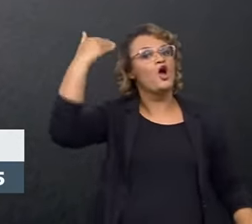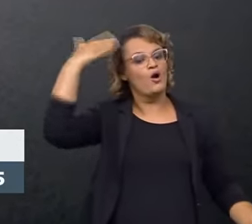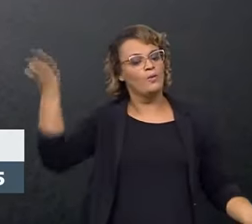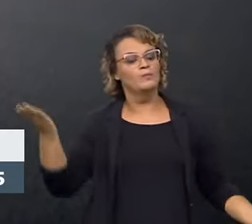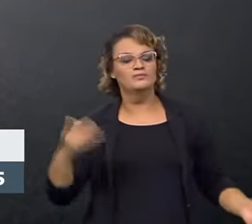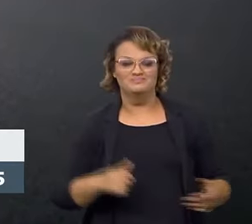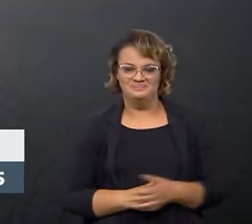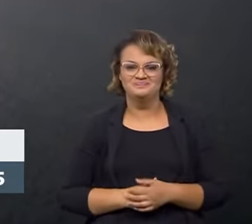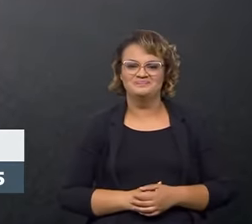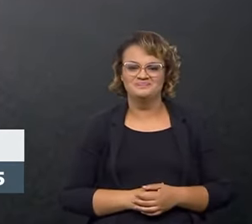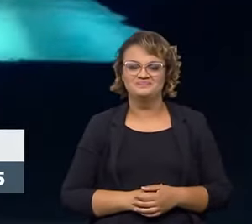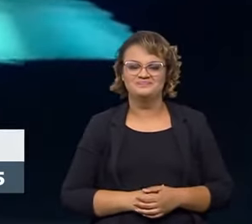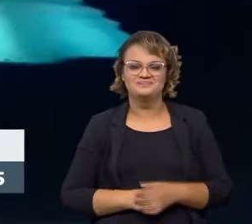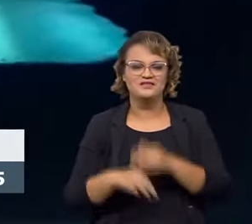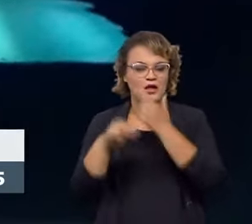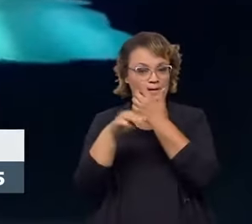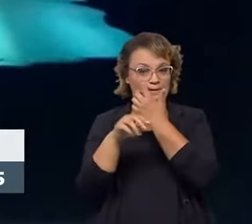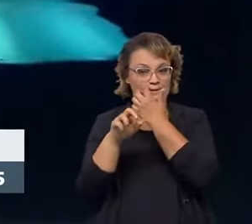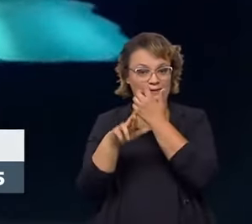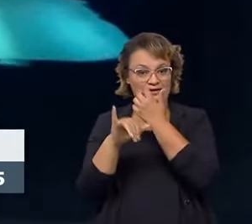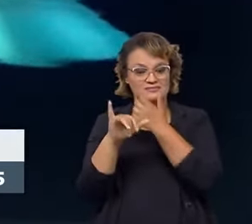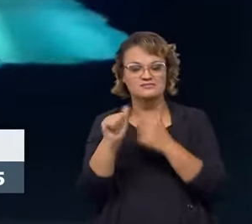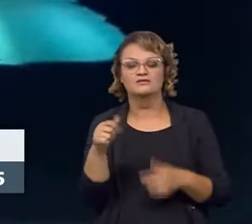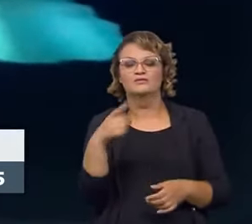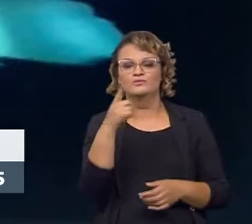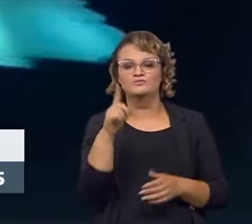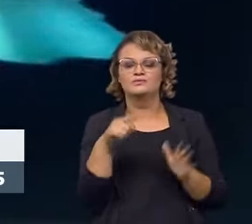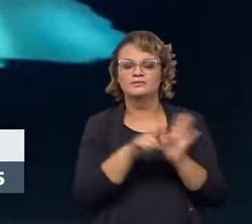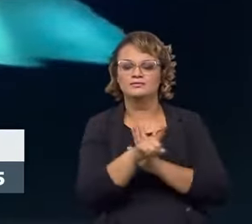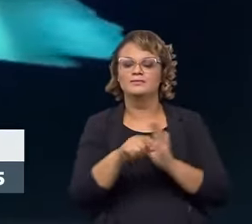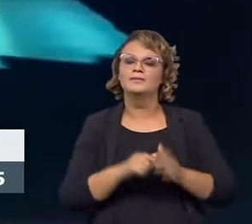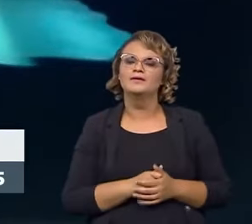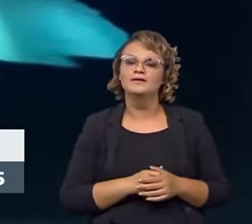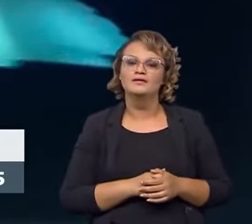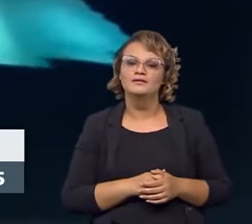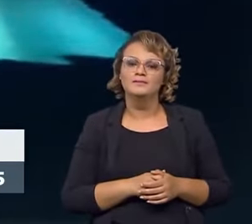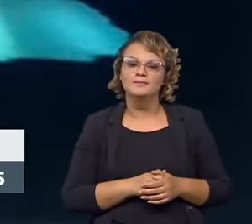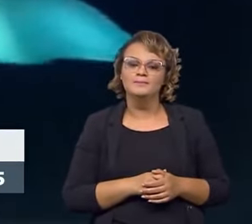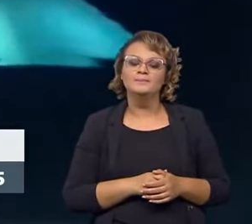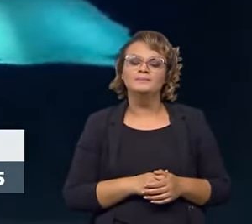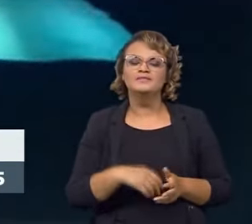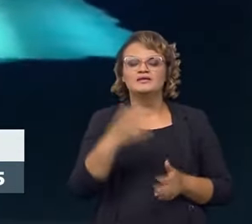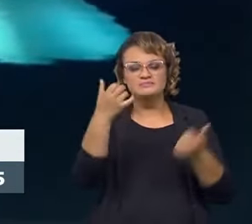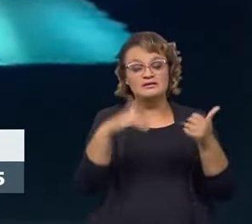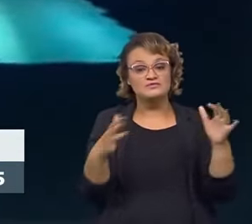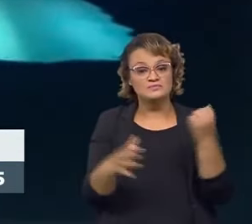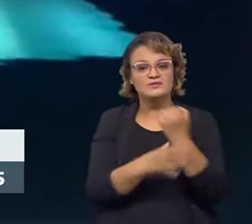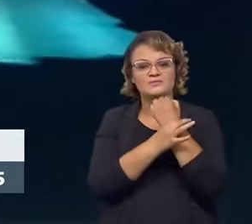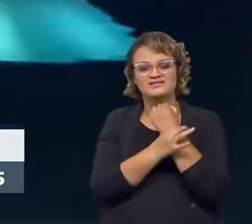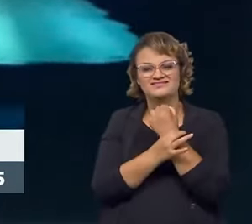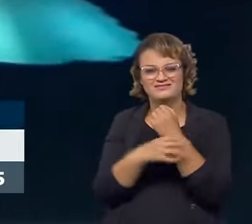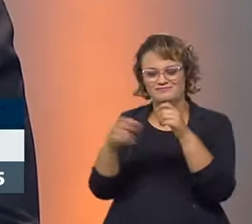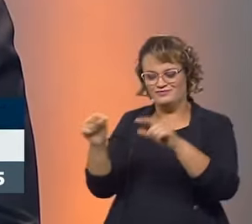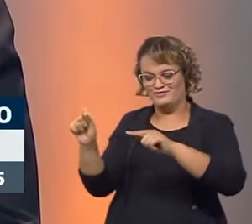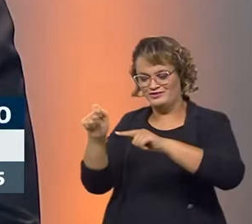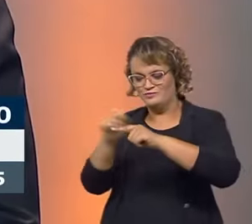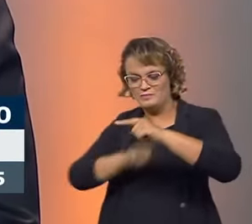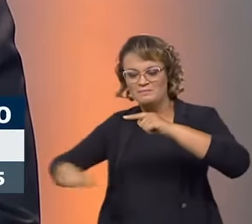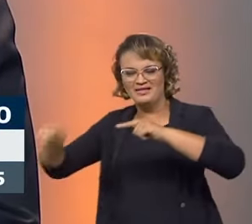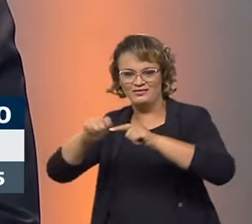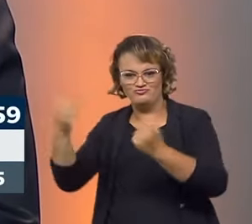E vamos atrás. Márcia, a sua última pergunta, por favor, desse bloco. Ainda falando um pouquinho sobre segurança e sobre os pneus que o senhor chegou a comentar.